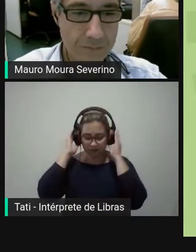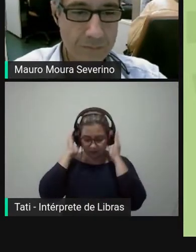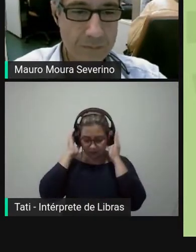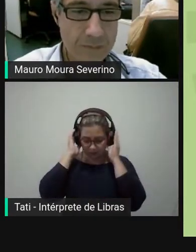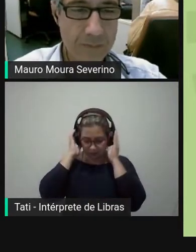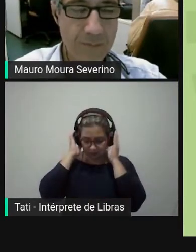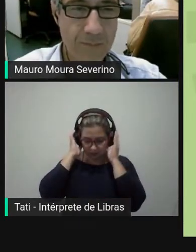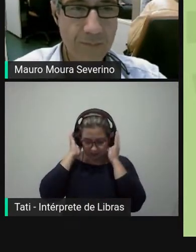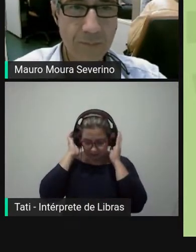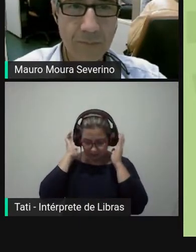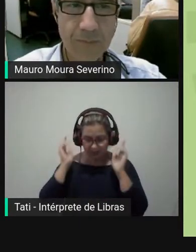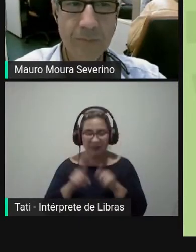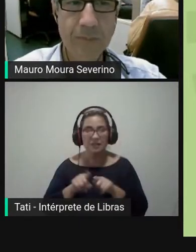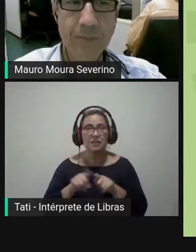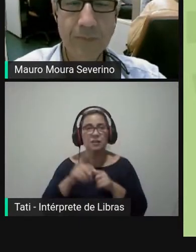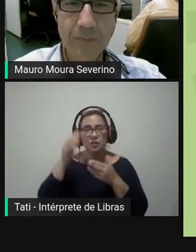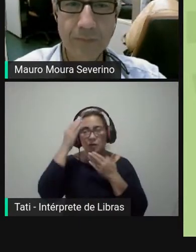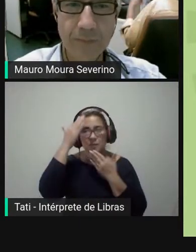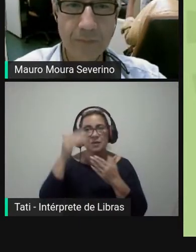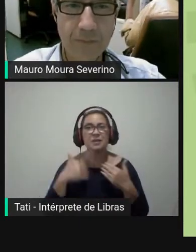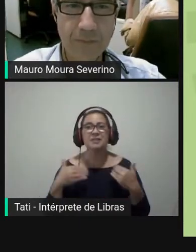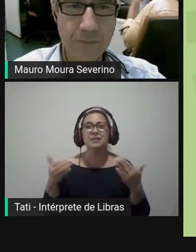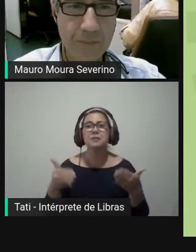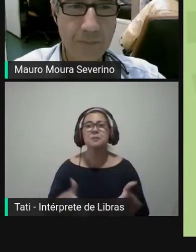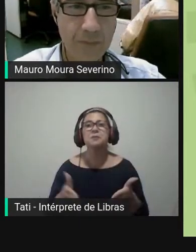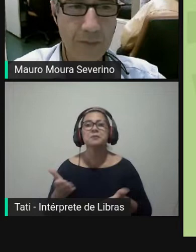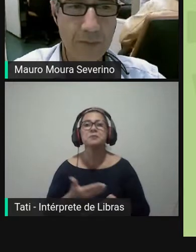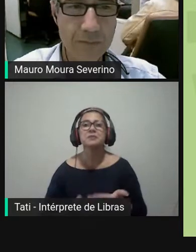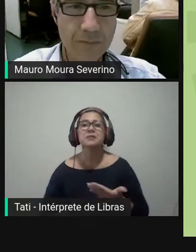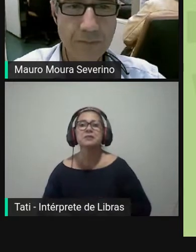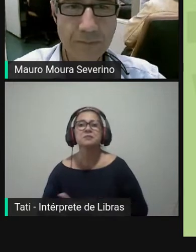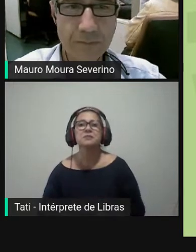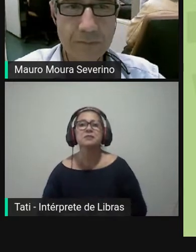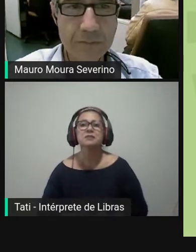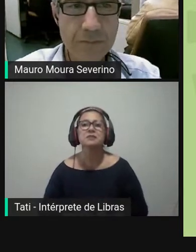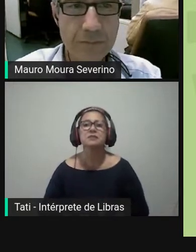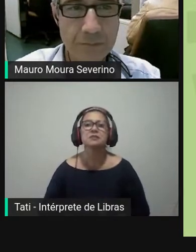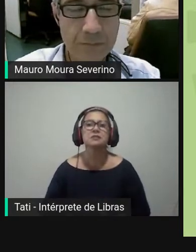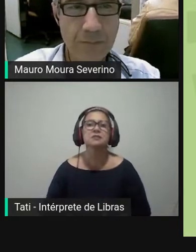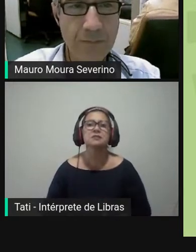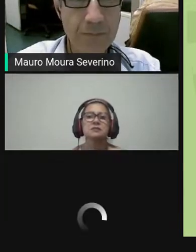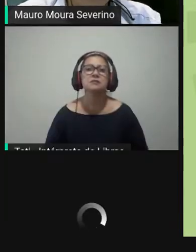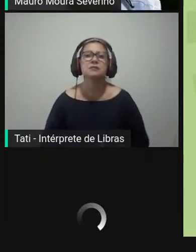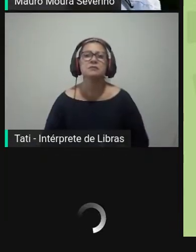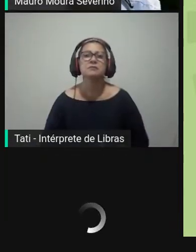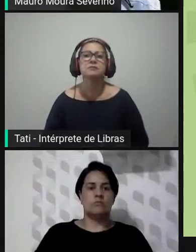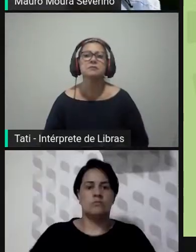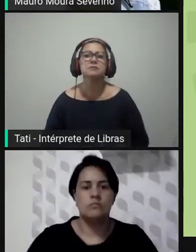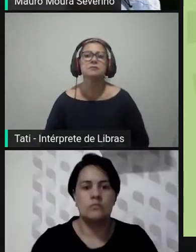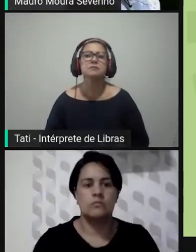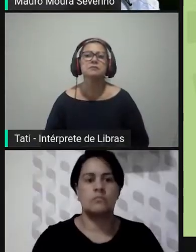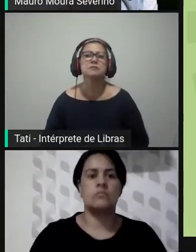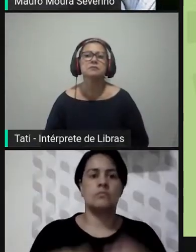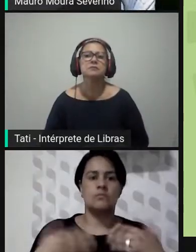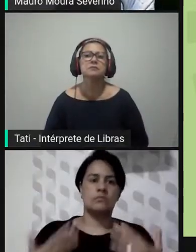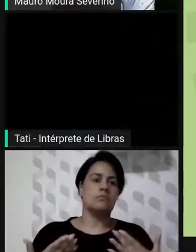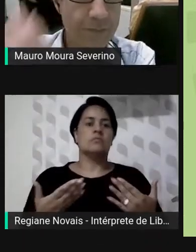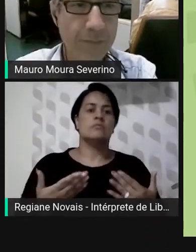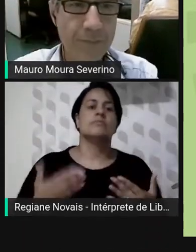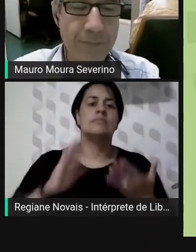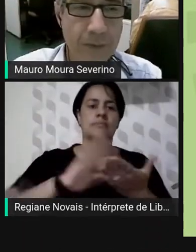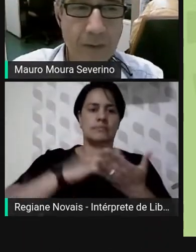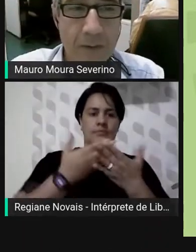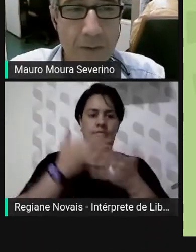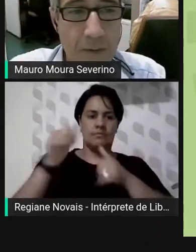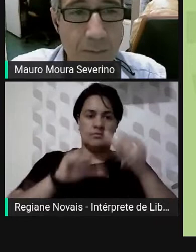Obrigado por participar aqui para a nossa mesa. Você também tem dez minutos. É importante que faça uma pequena apresentação no início.